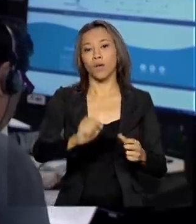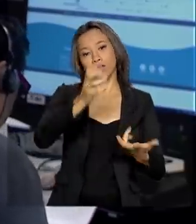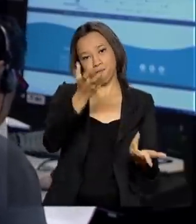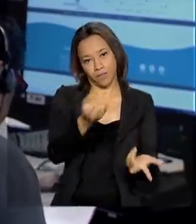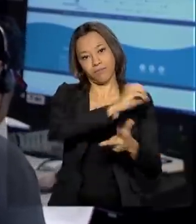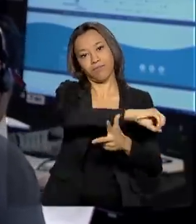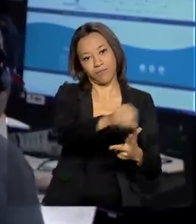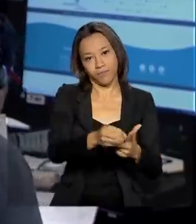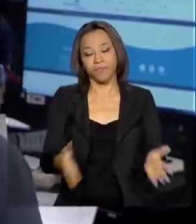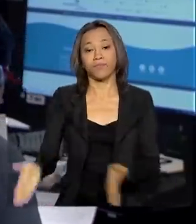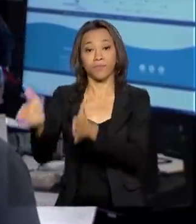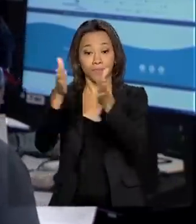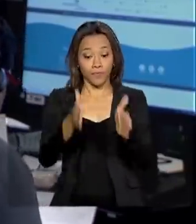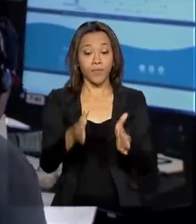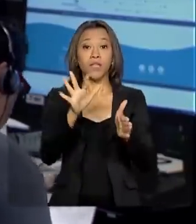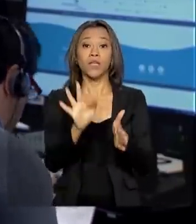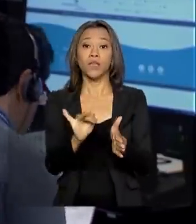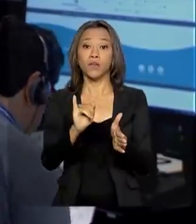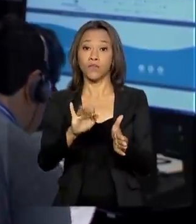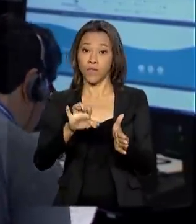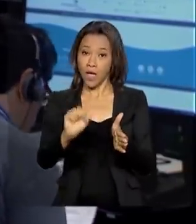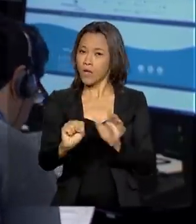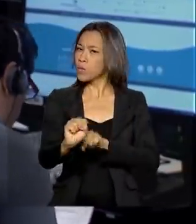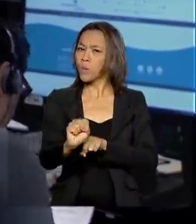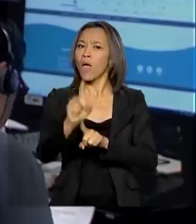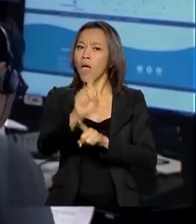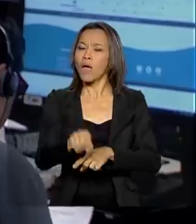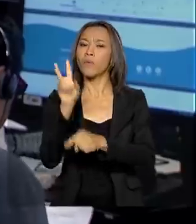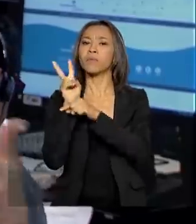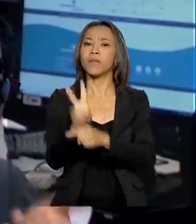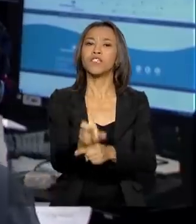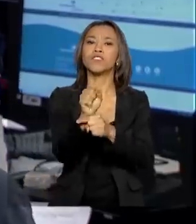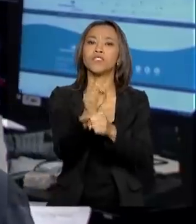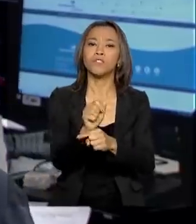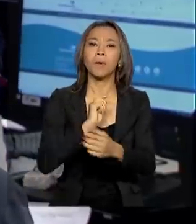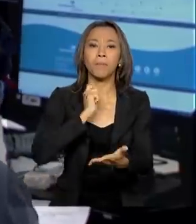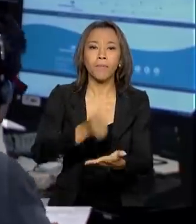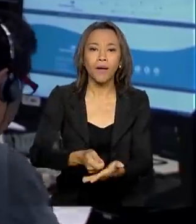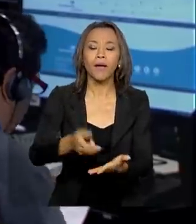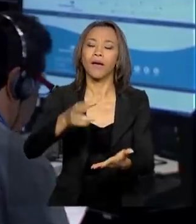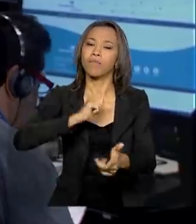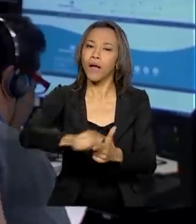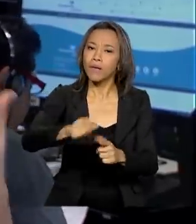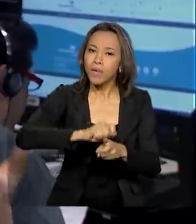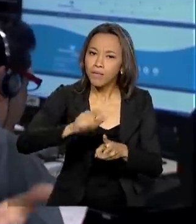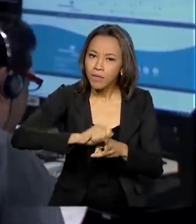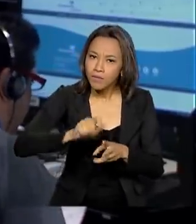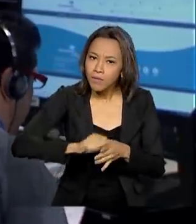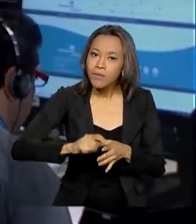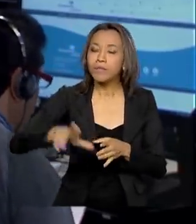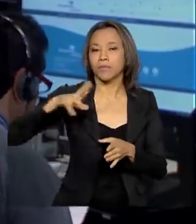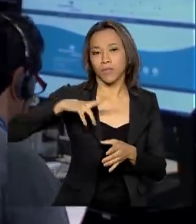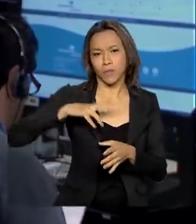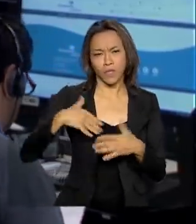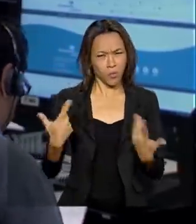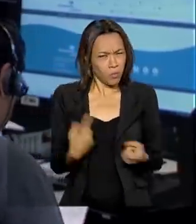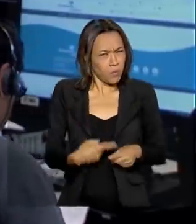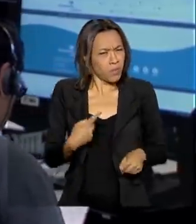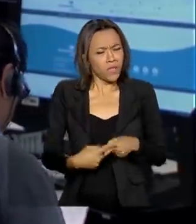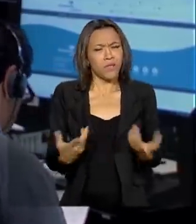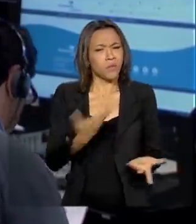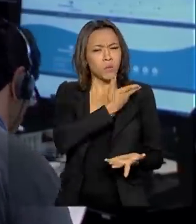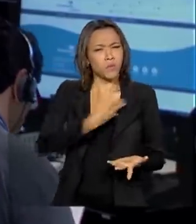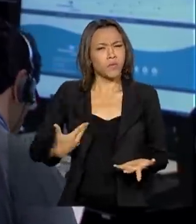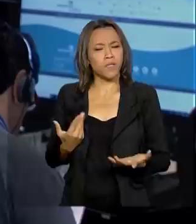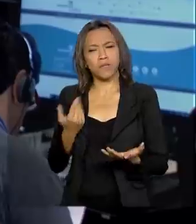financiamento para universidades particulares. Se a decisão da Justiça é sobre o Sisu, então, né, por que o governo decidiu suspender